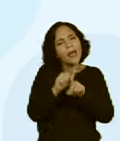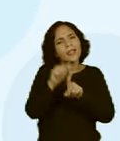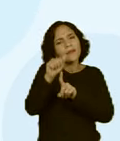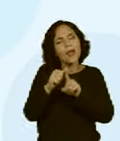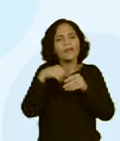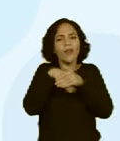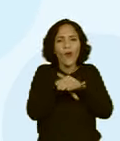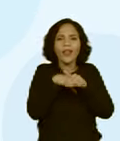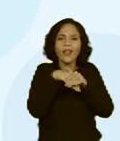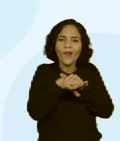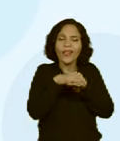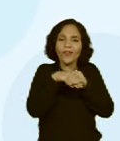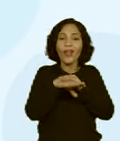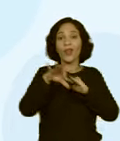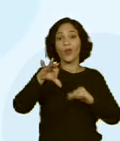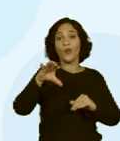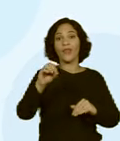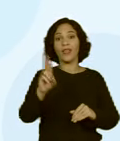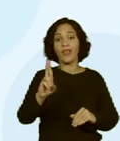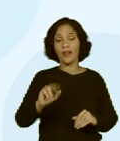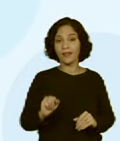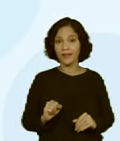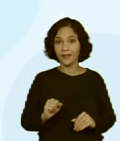Então, vamos colocar aqui, R$.080,00.